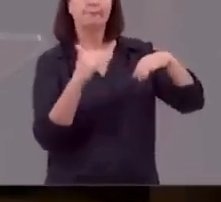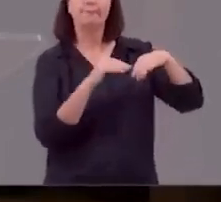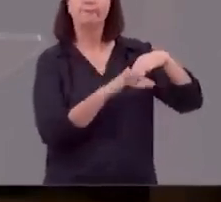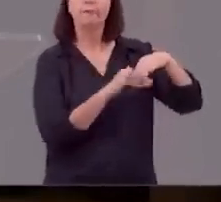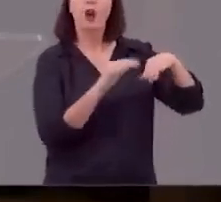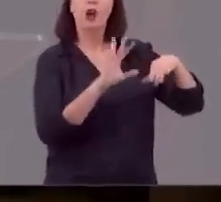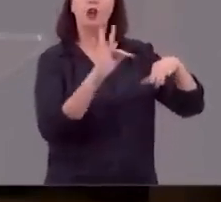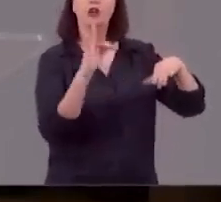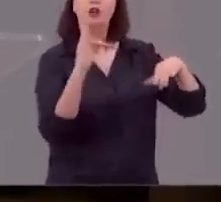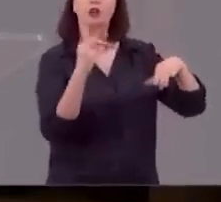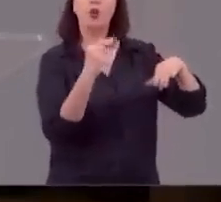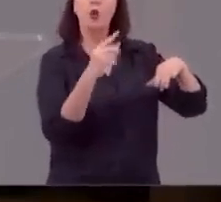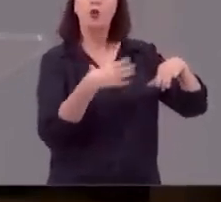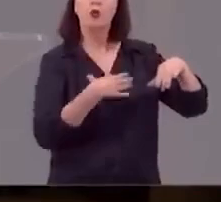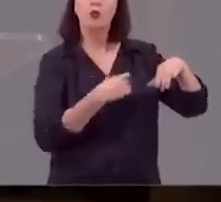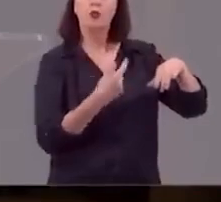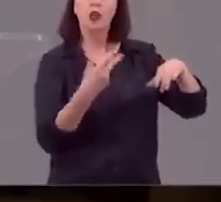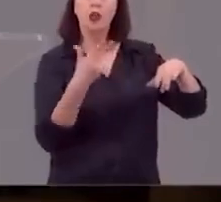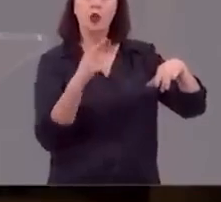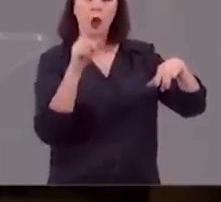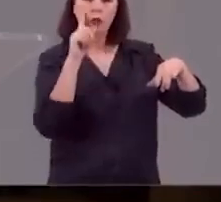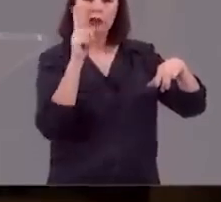no mesmo dia